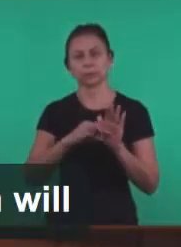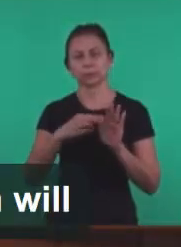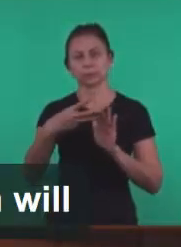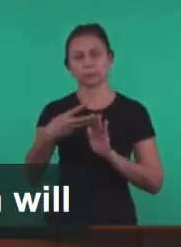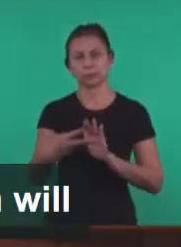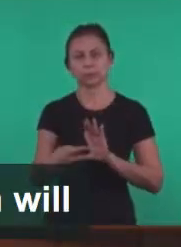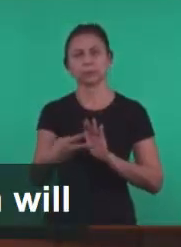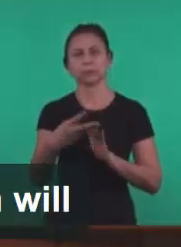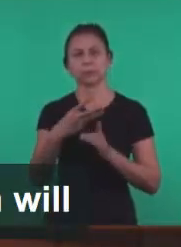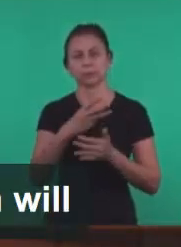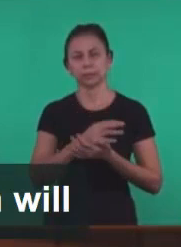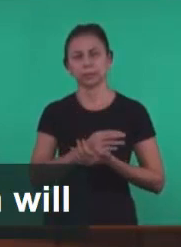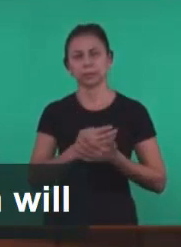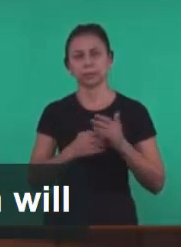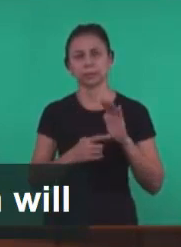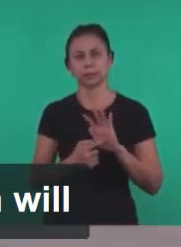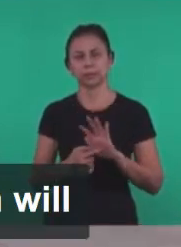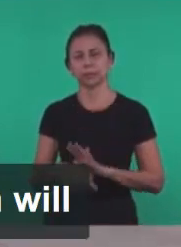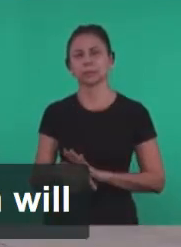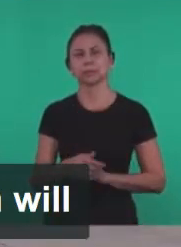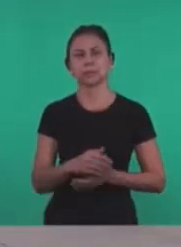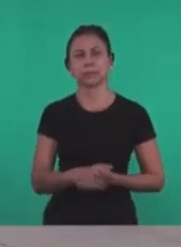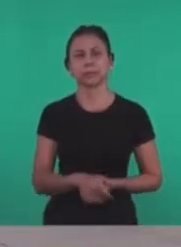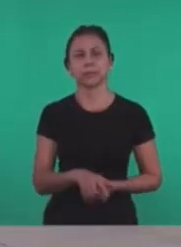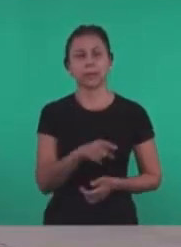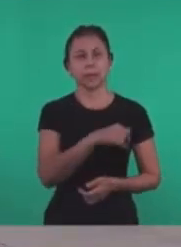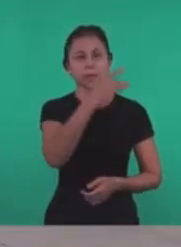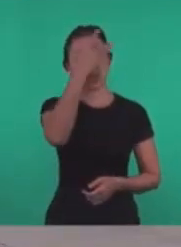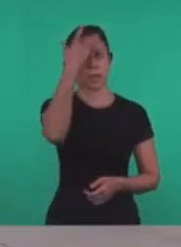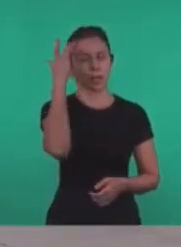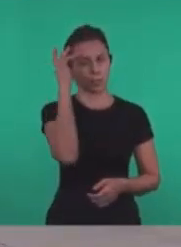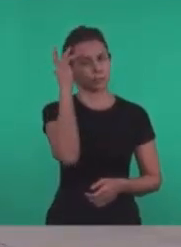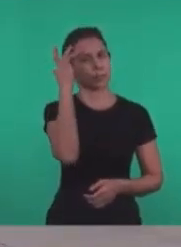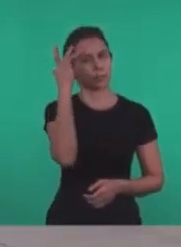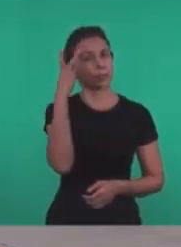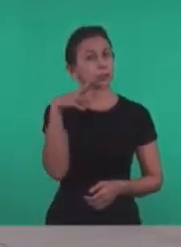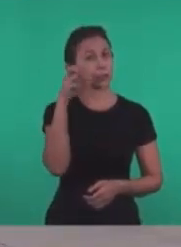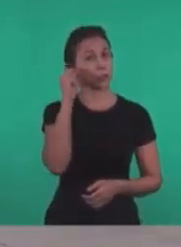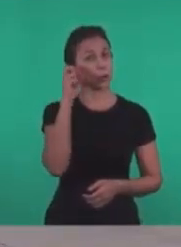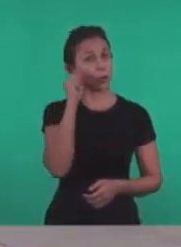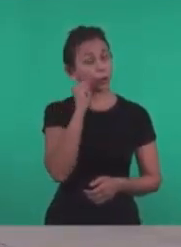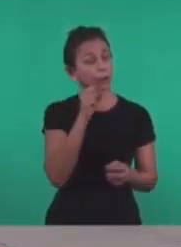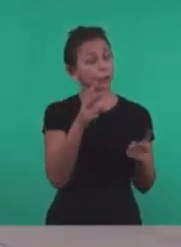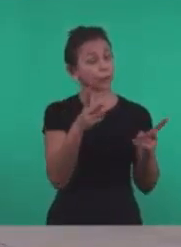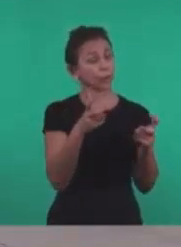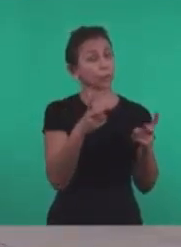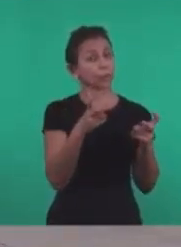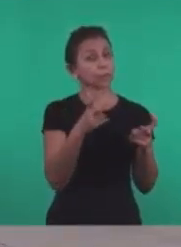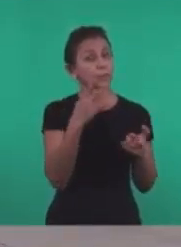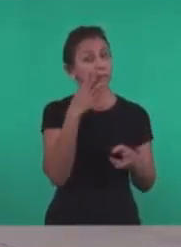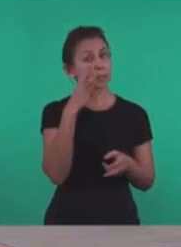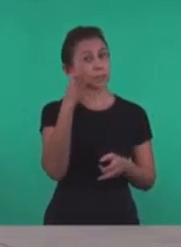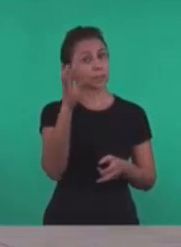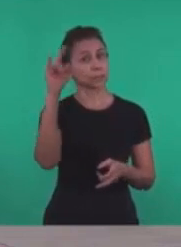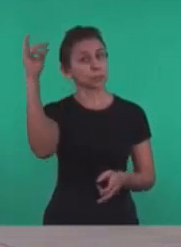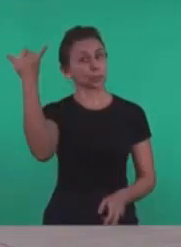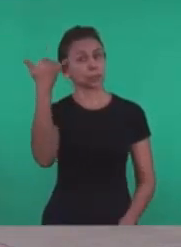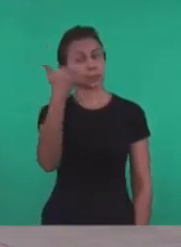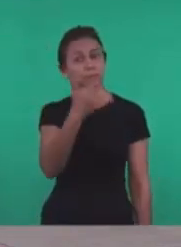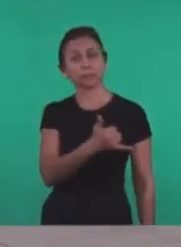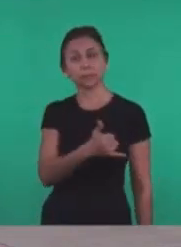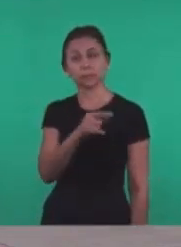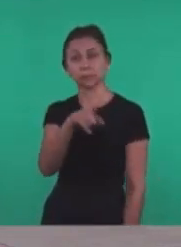O que o Espírito Diz às igrejas Então os irmãos Vão rapidamente Examinar o capítulo 2 e capítulo 3 O final de cada carta